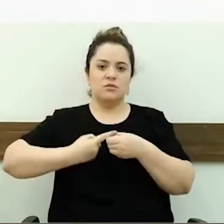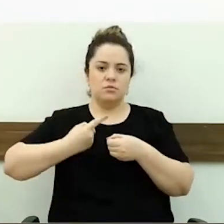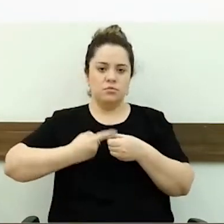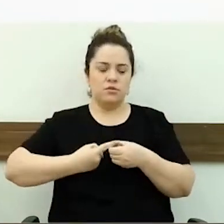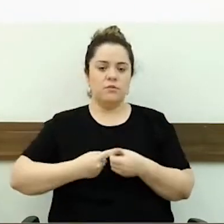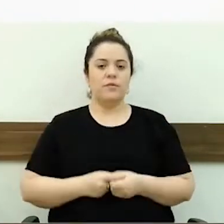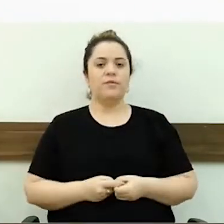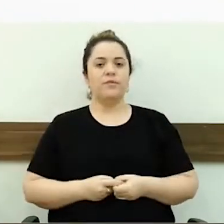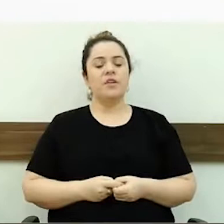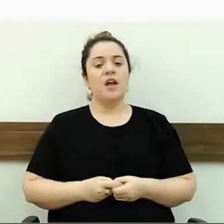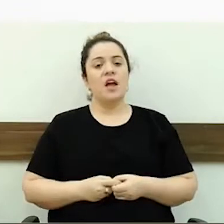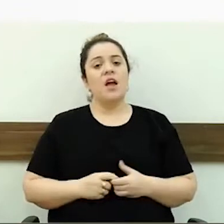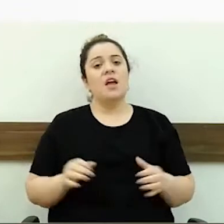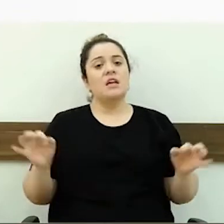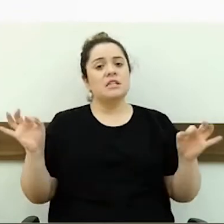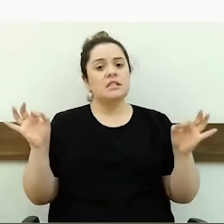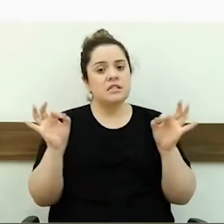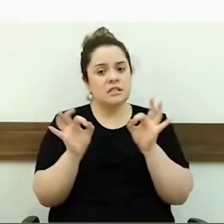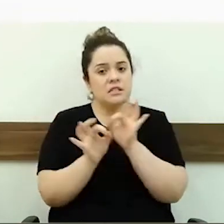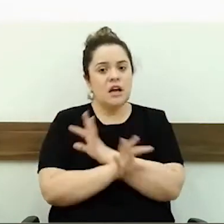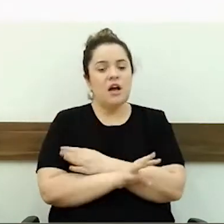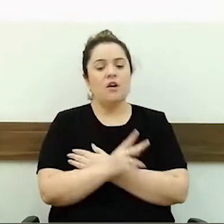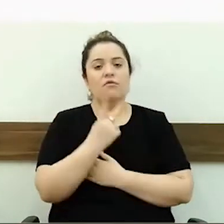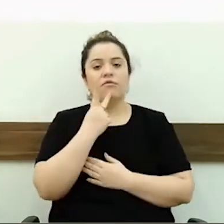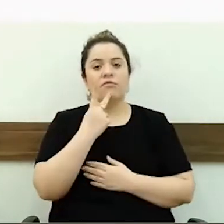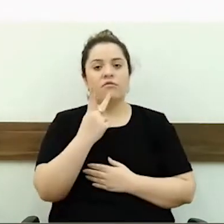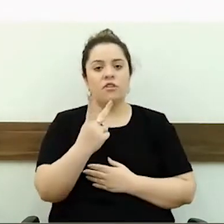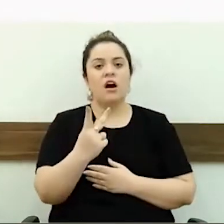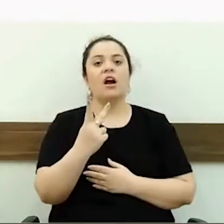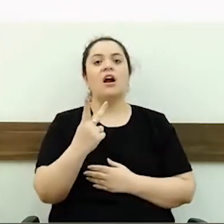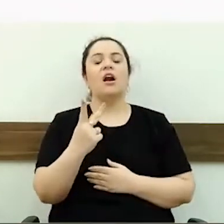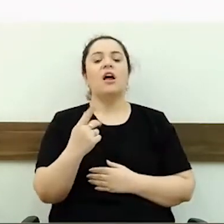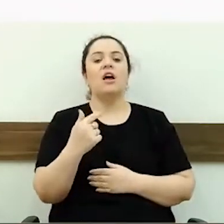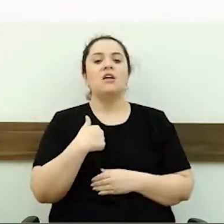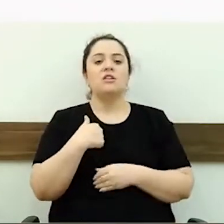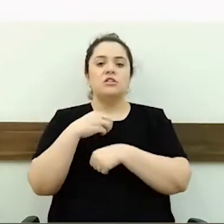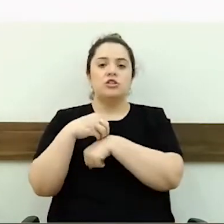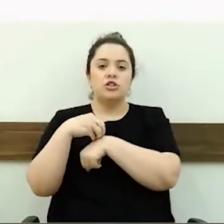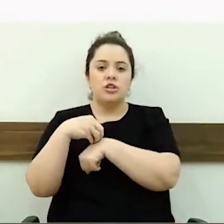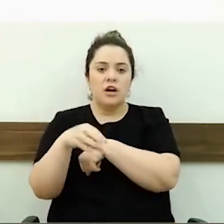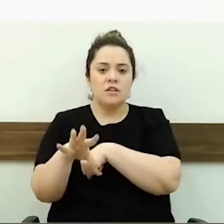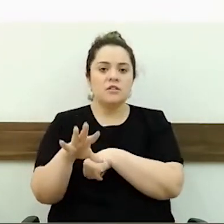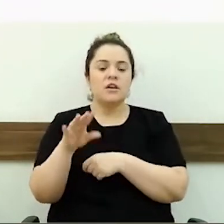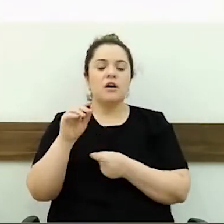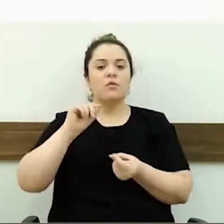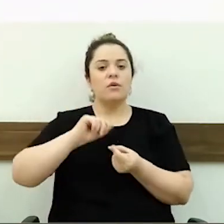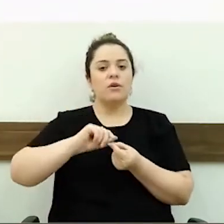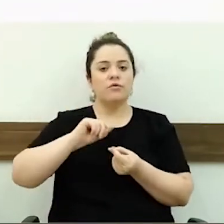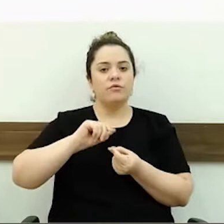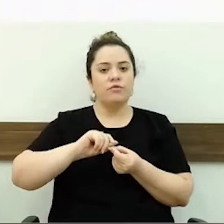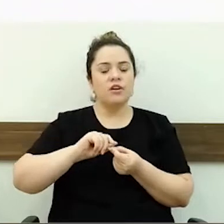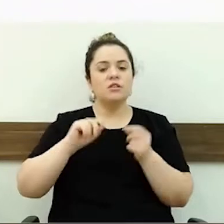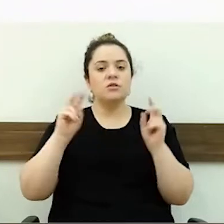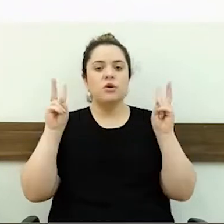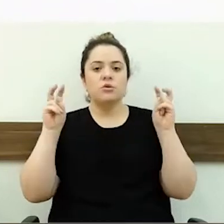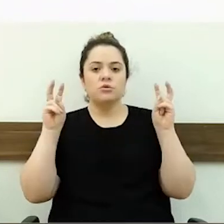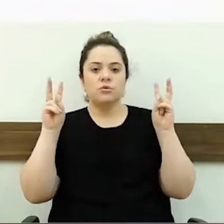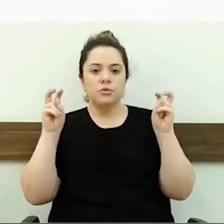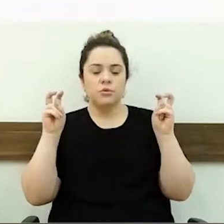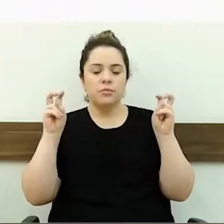E eu encerro a minha fala sobre a indicação da qual eu coloquei, sobre a